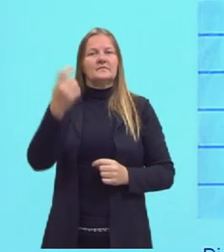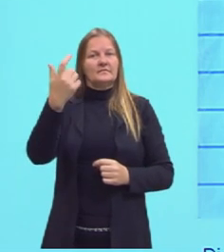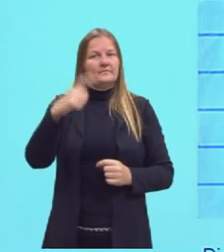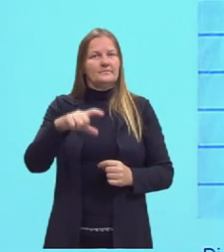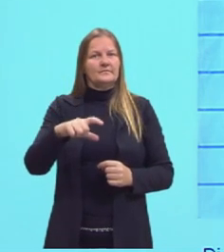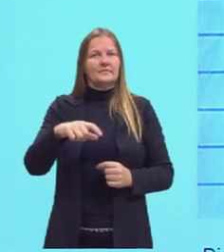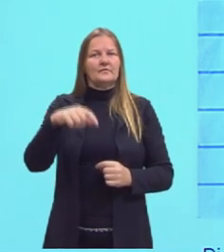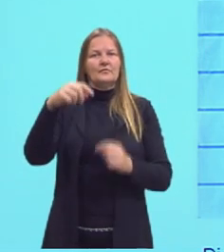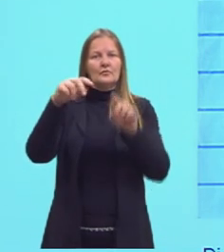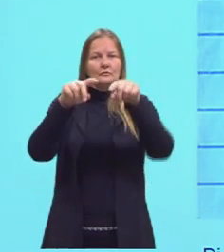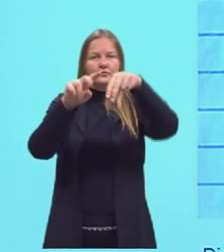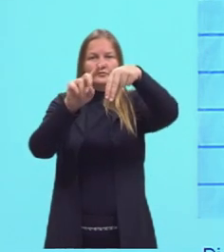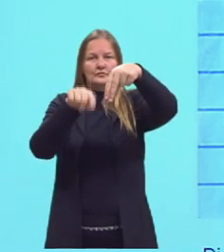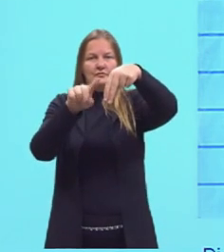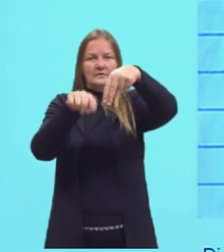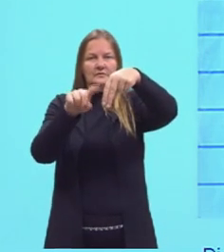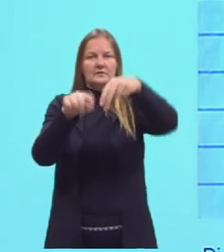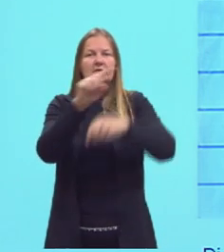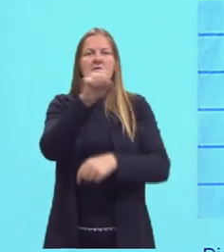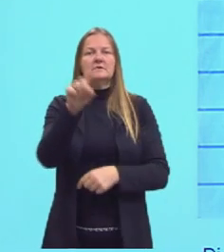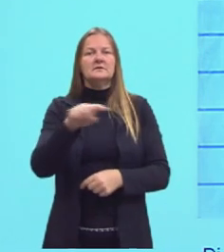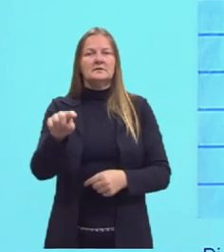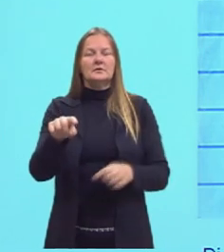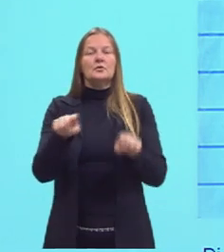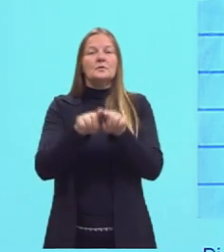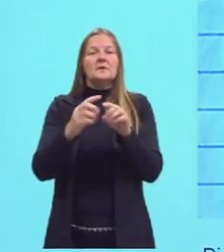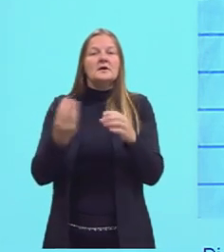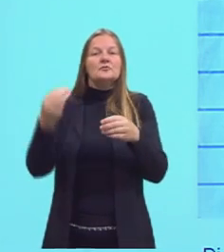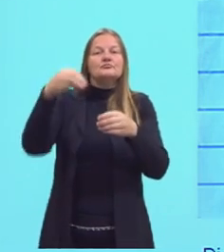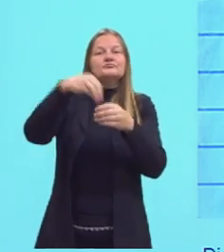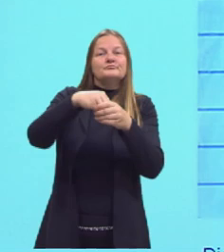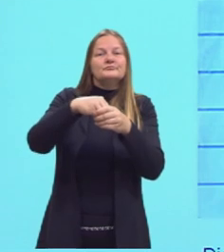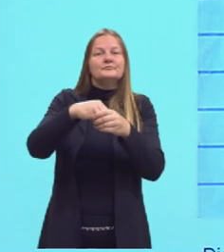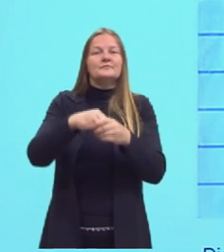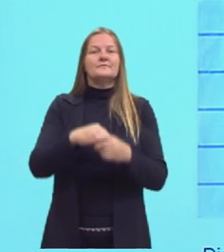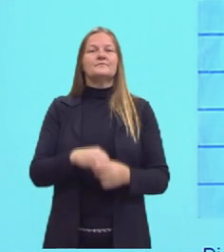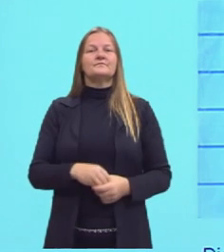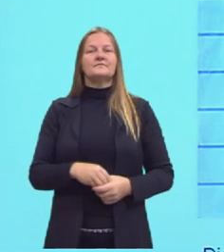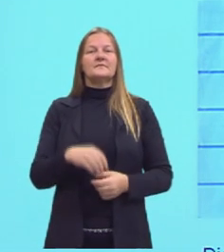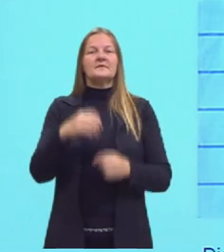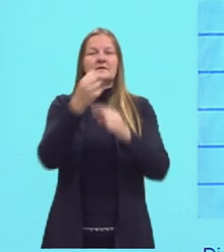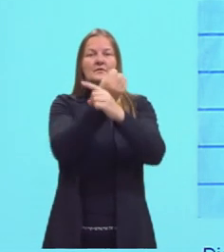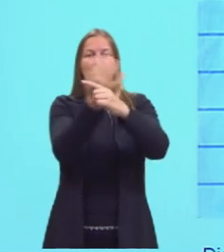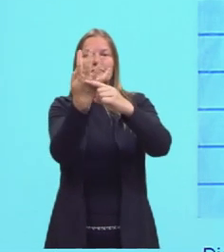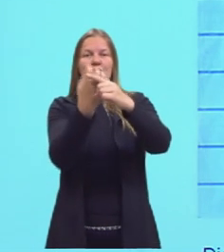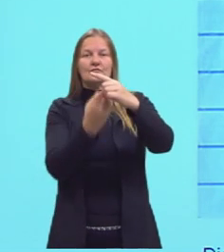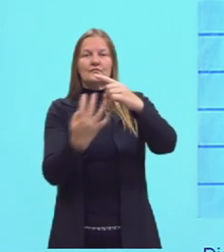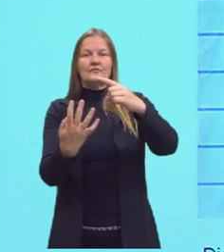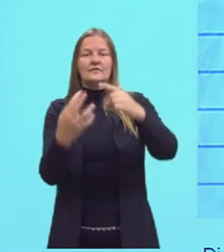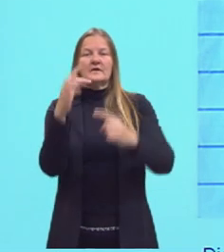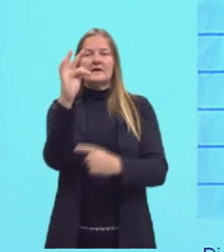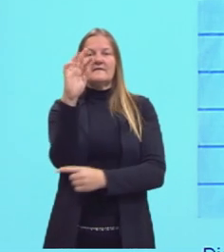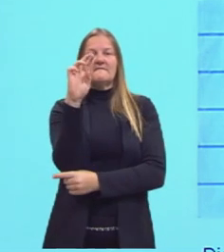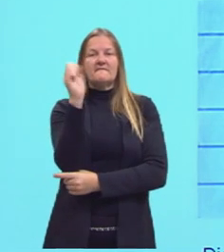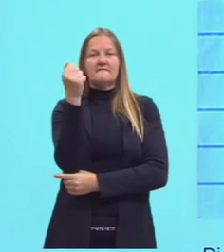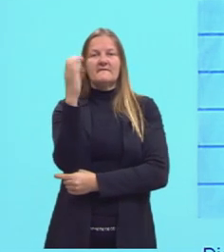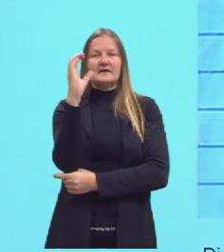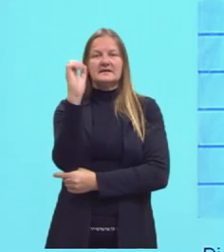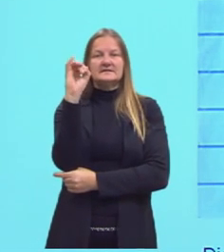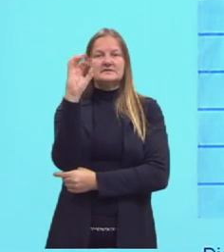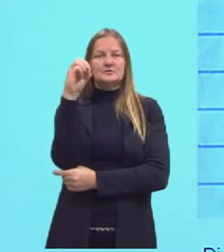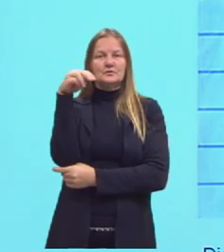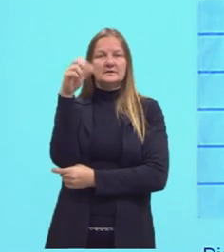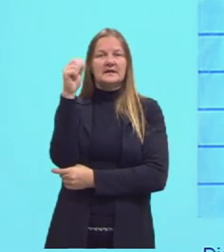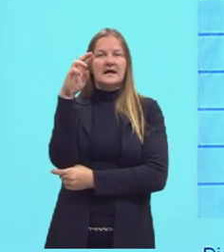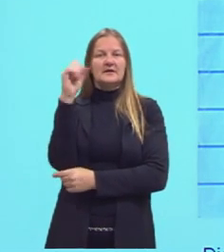os naturais, os inteiros, mas também todos os números fracionários. As frações, as